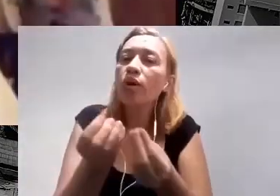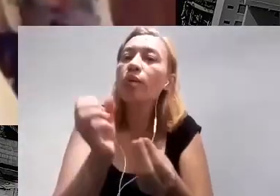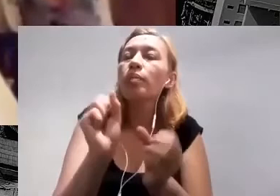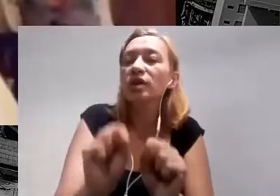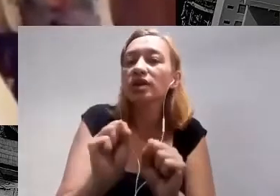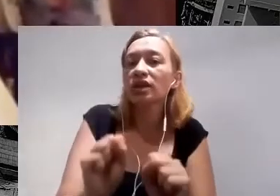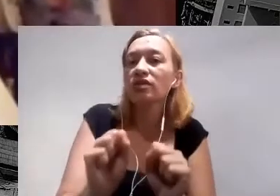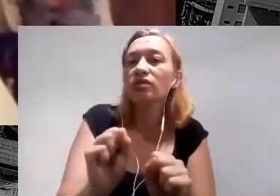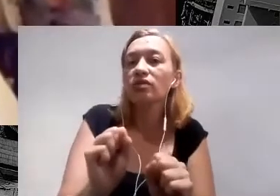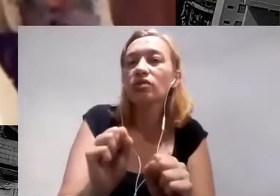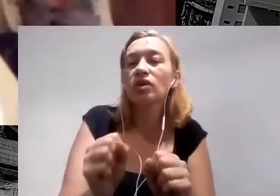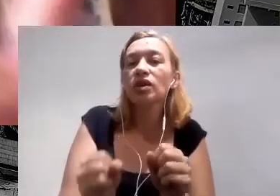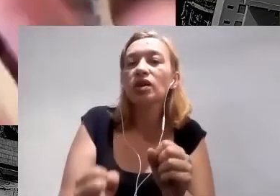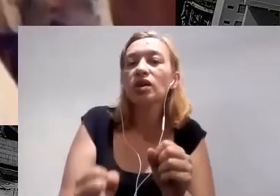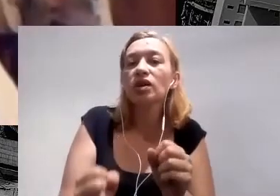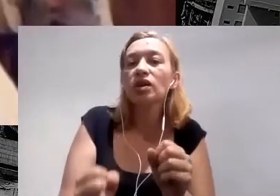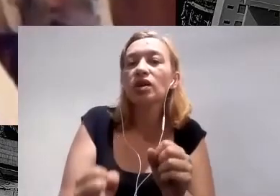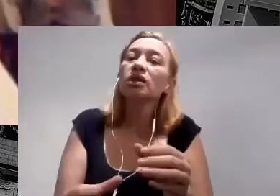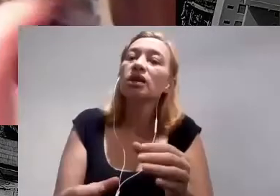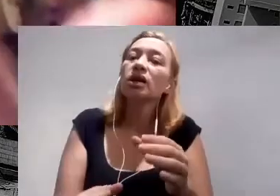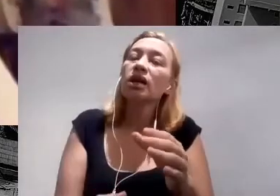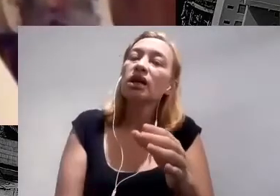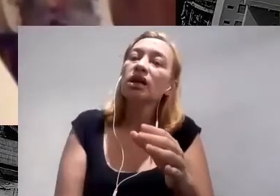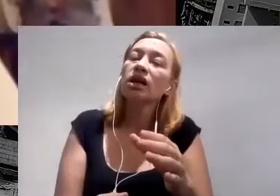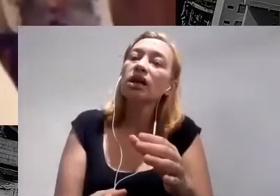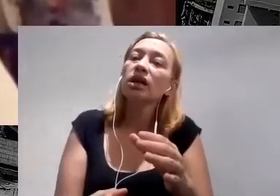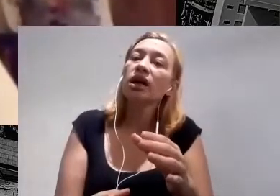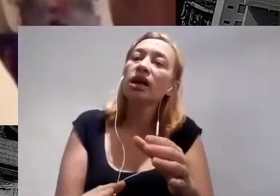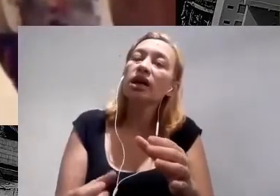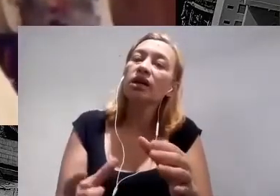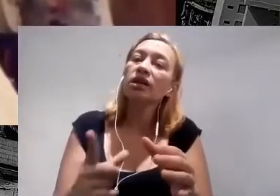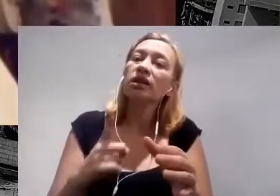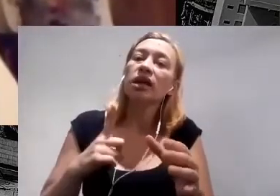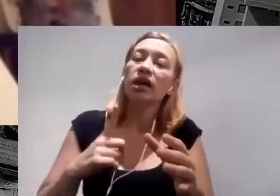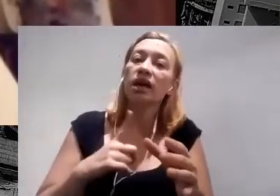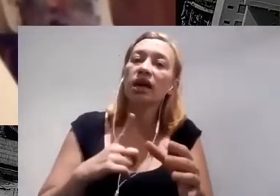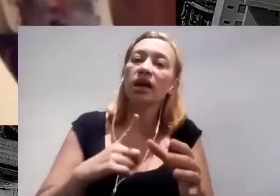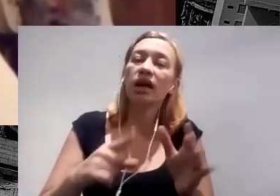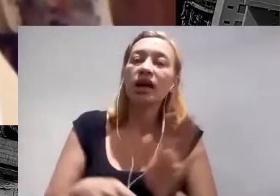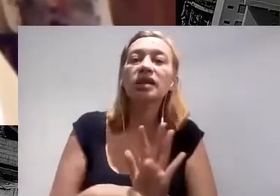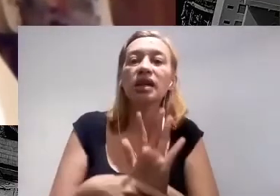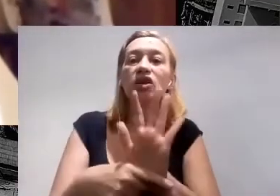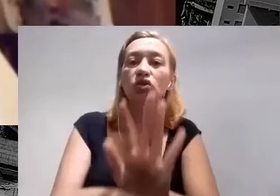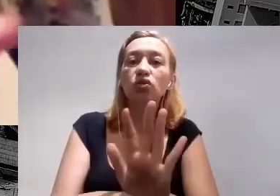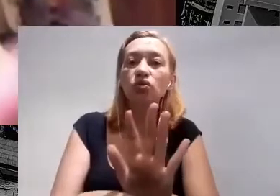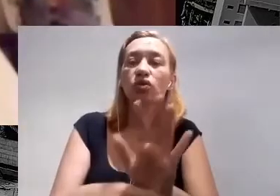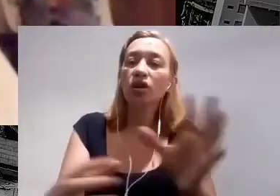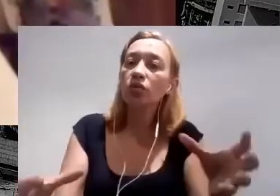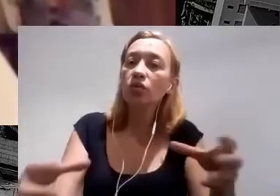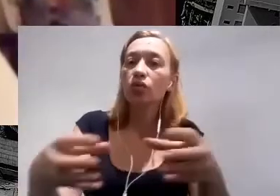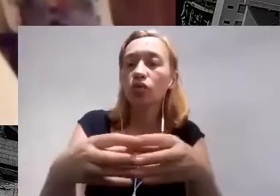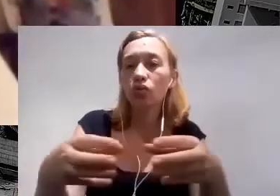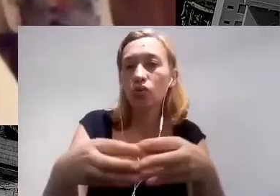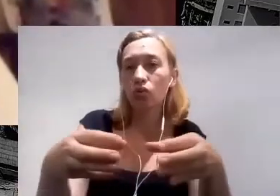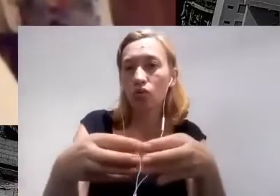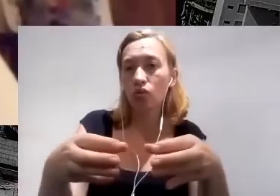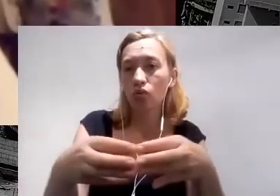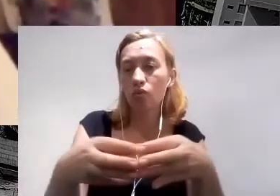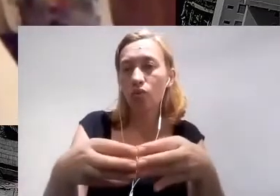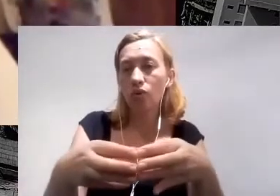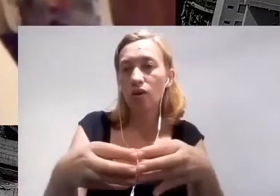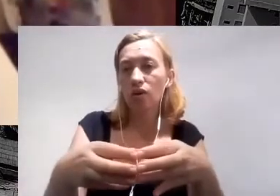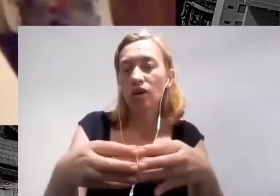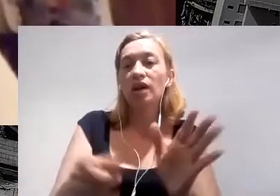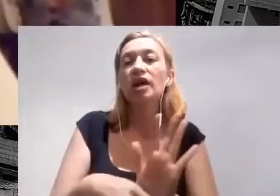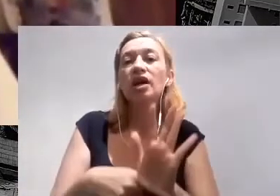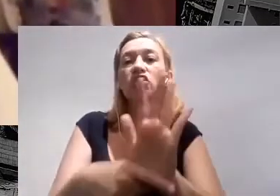essa transformação em parceria, em cooperação, em sinergia, em promoção da biodiversidade,